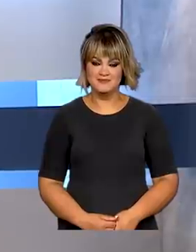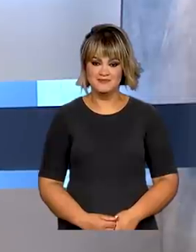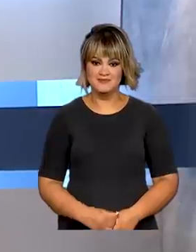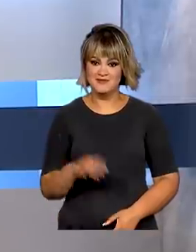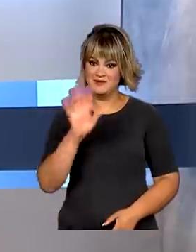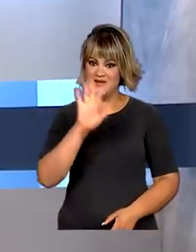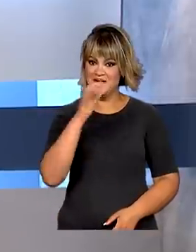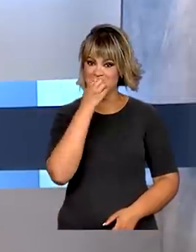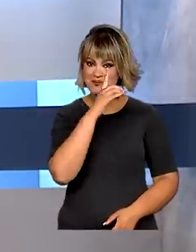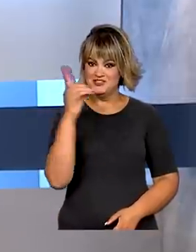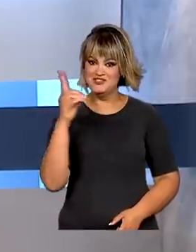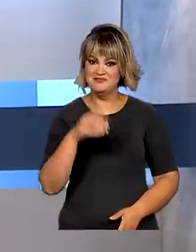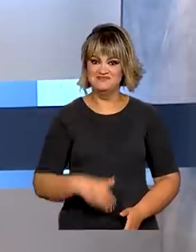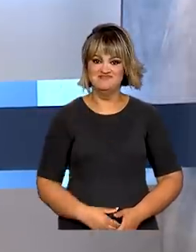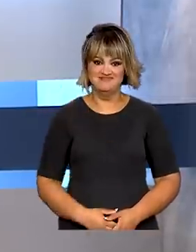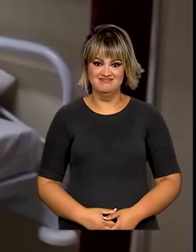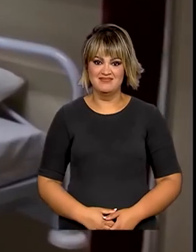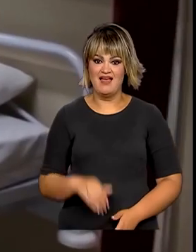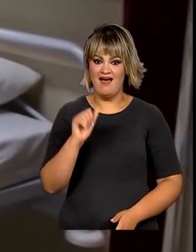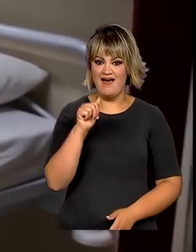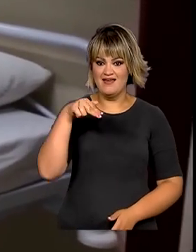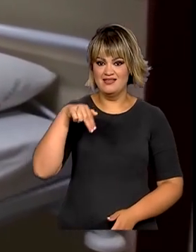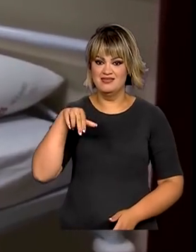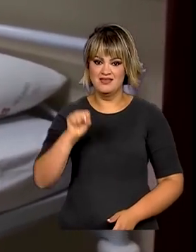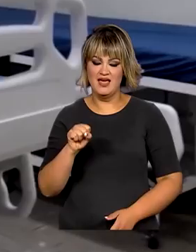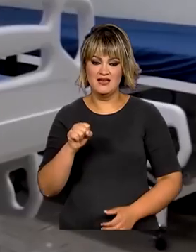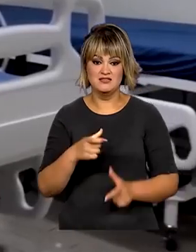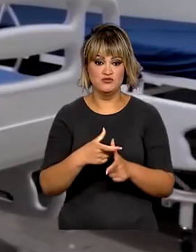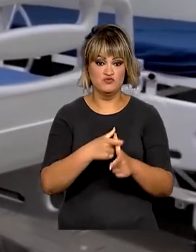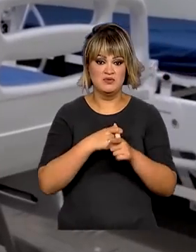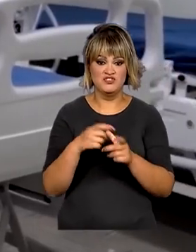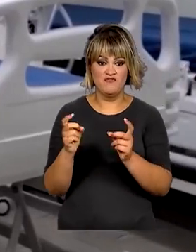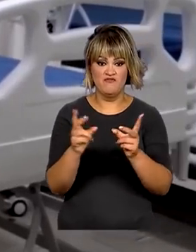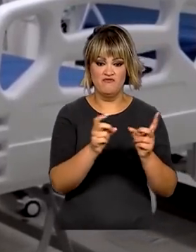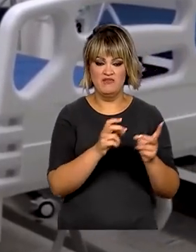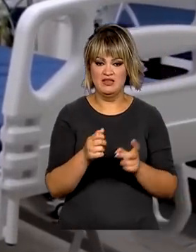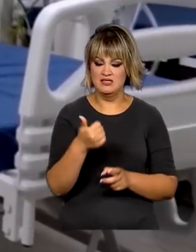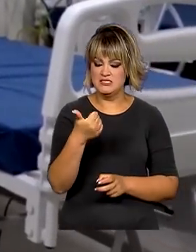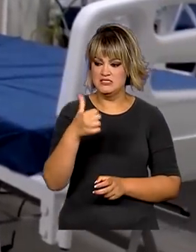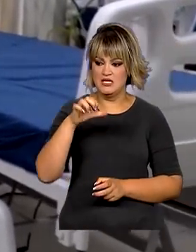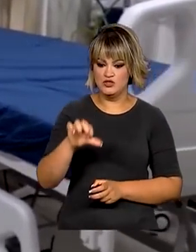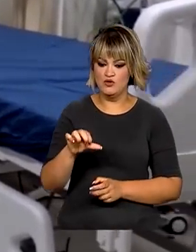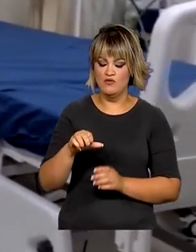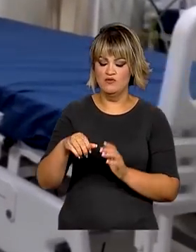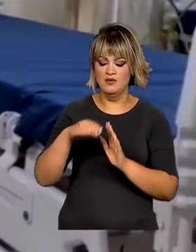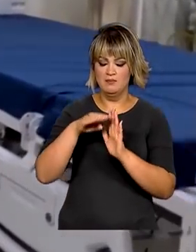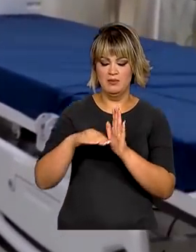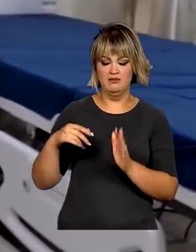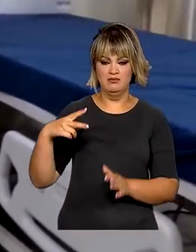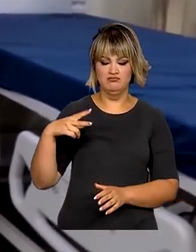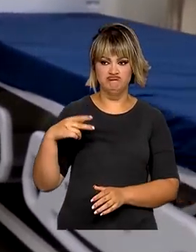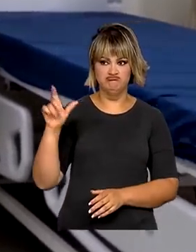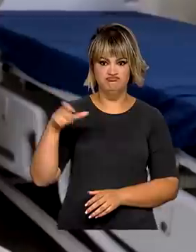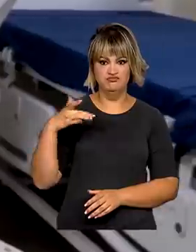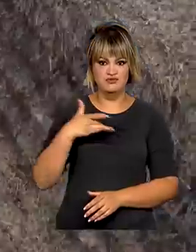Olá, bom dia. A ANS suspende venda de 19 planos de saúde.